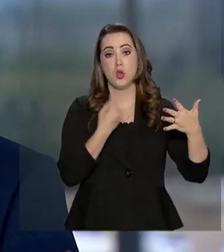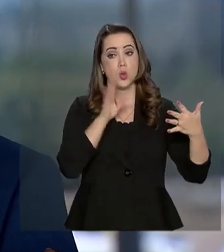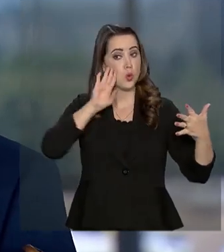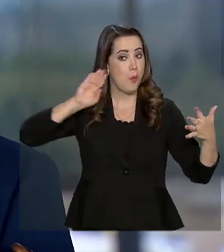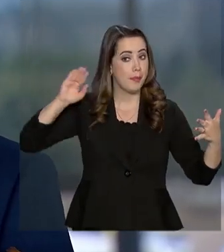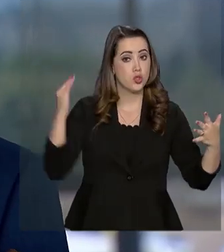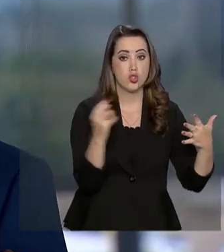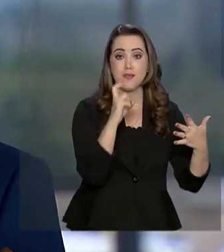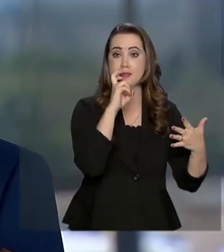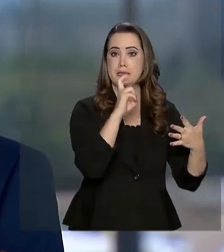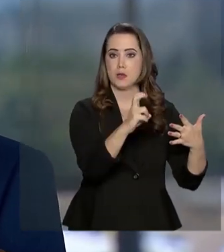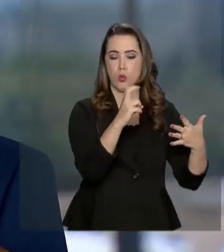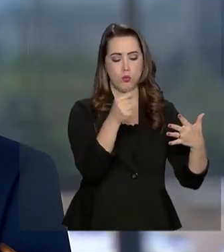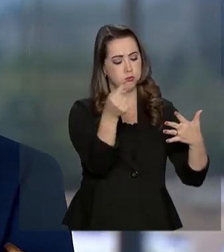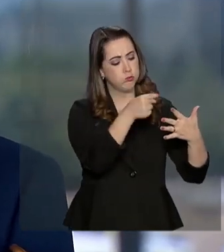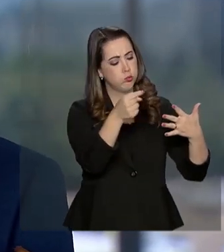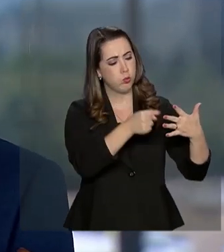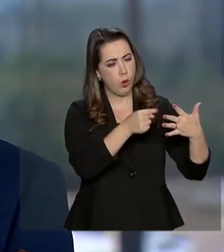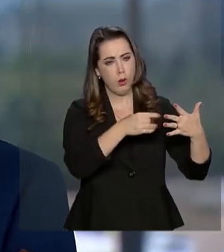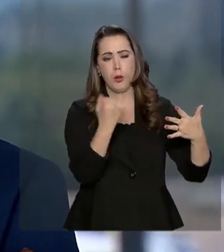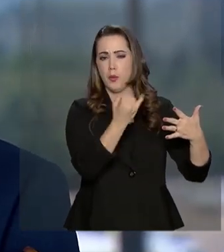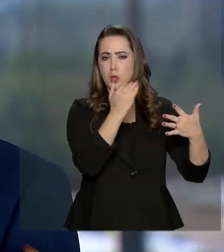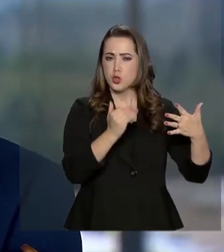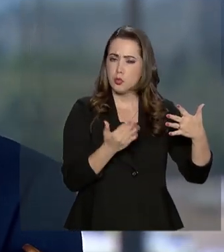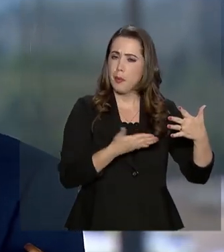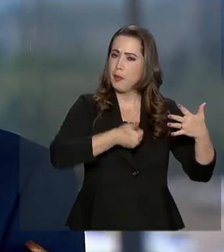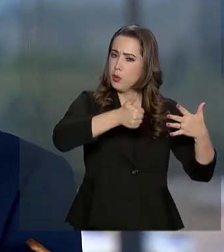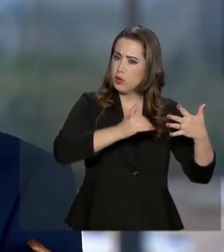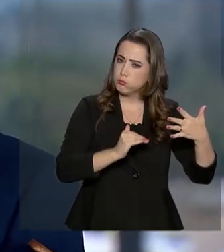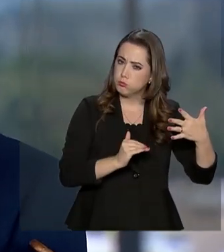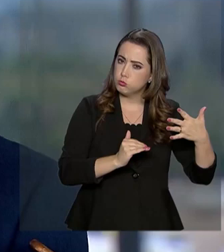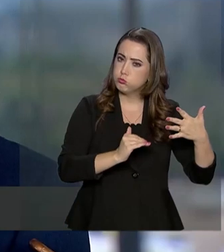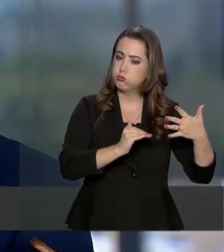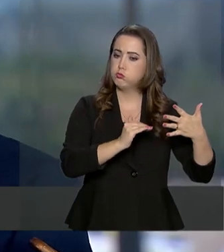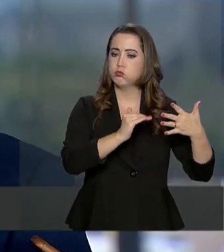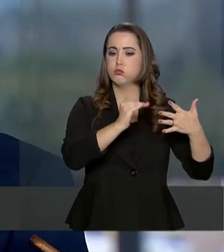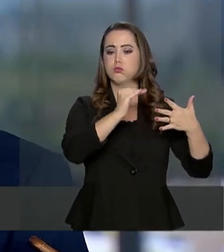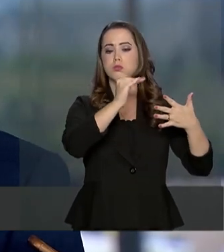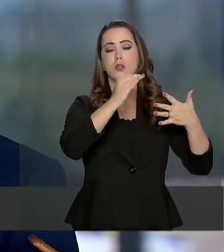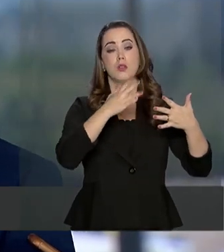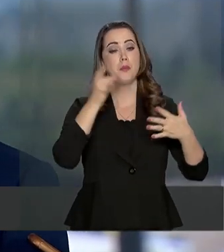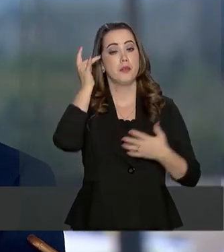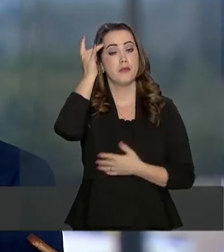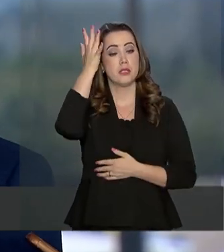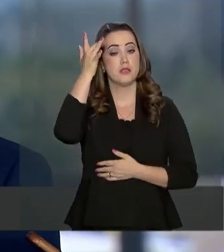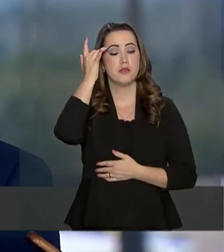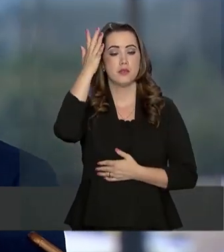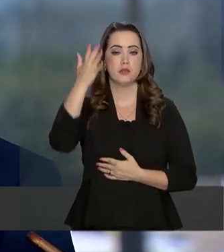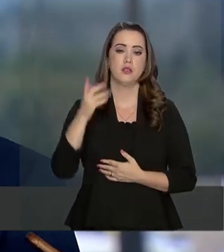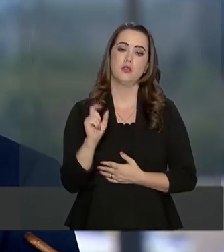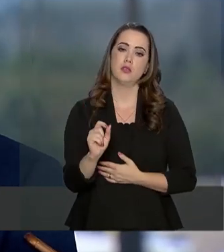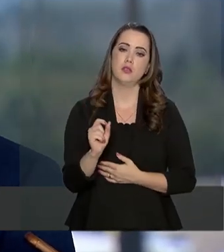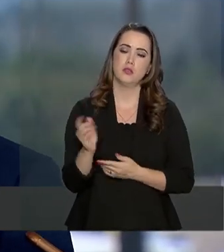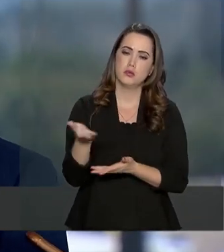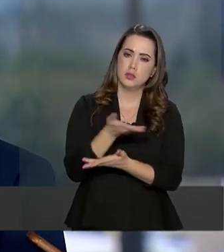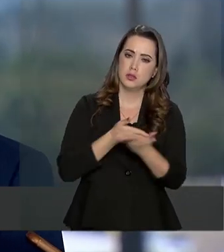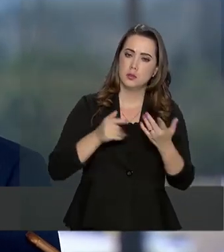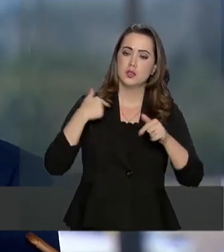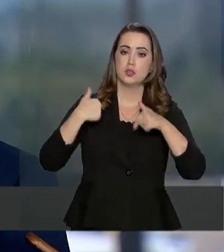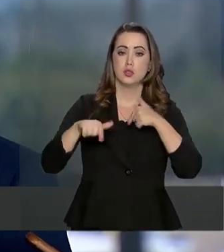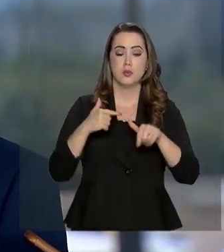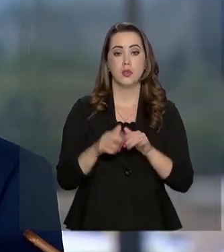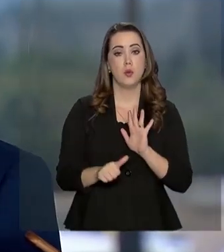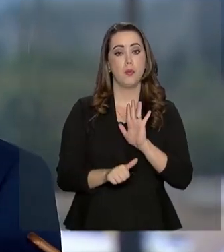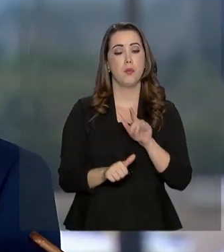como sendo essenciais para levar a uma melhoria de condições para facilitar esse ambiente de trabalho.